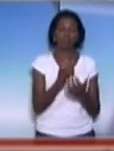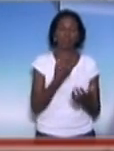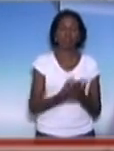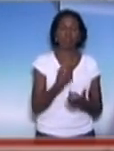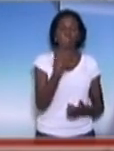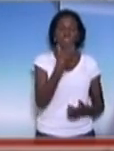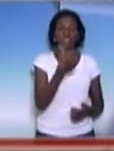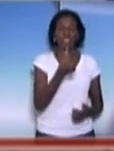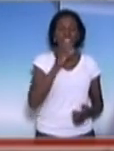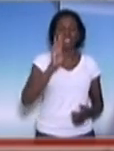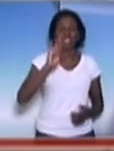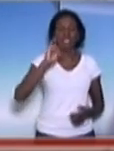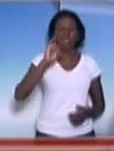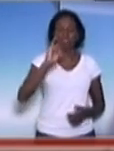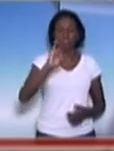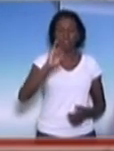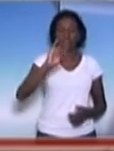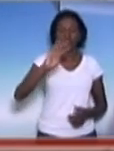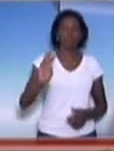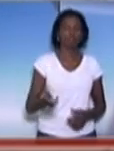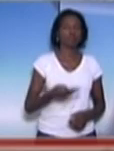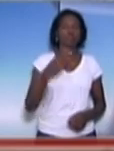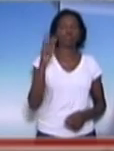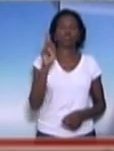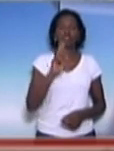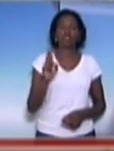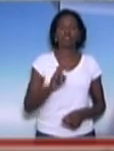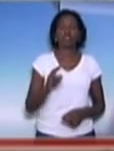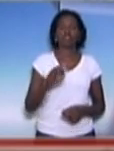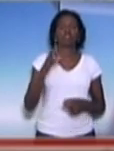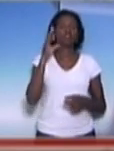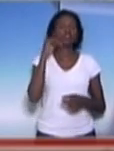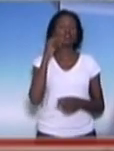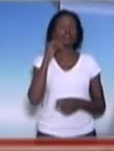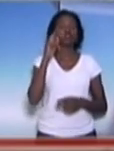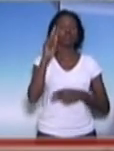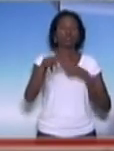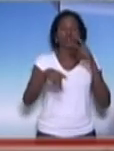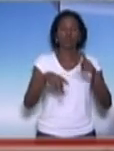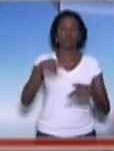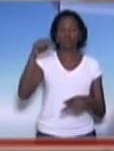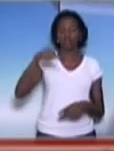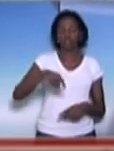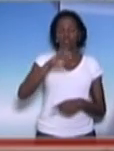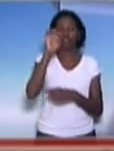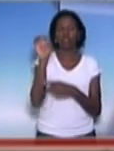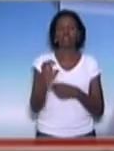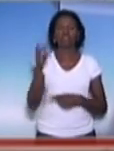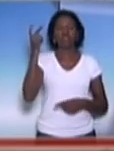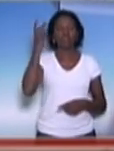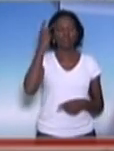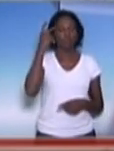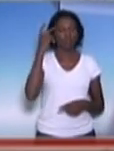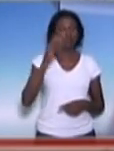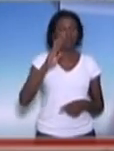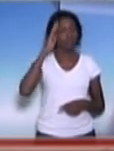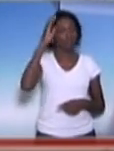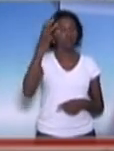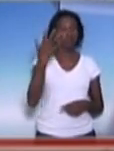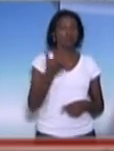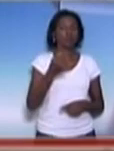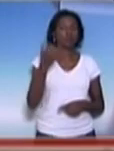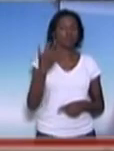em precatórios alimentares aos servidores públicos do Estado de São Paulo, principalmente para os aposentados e